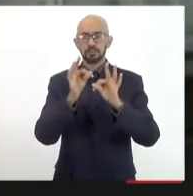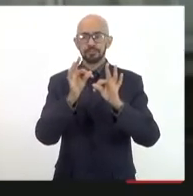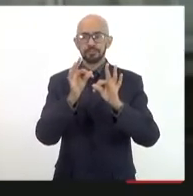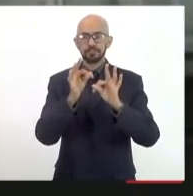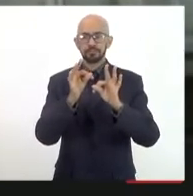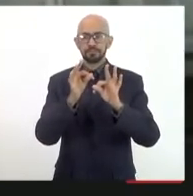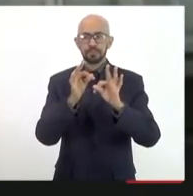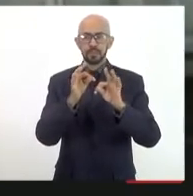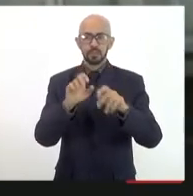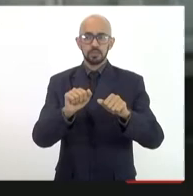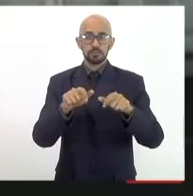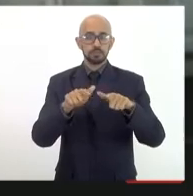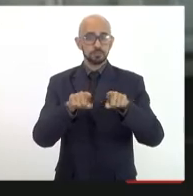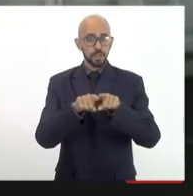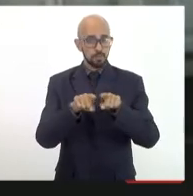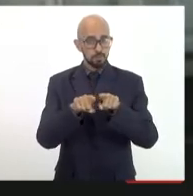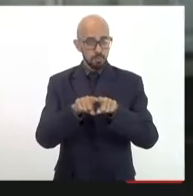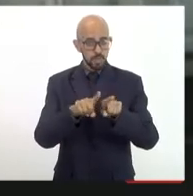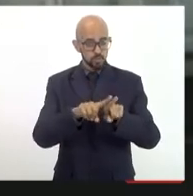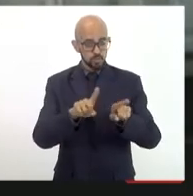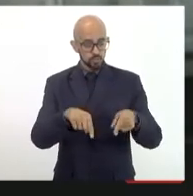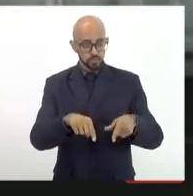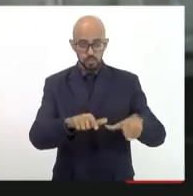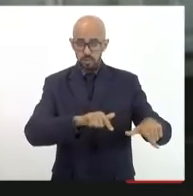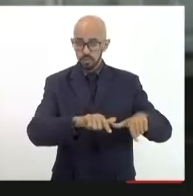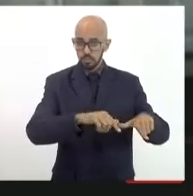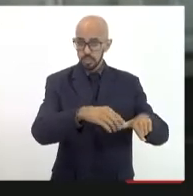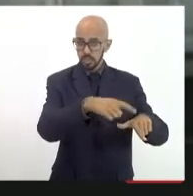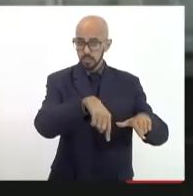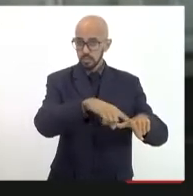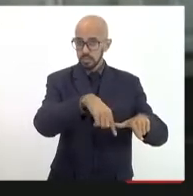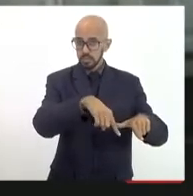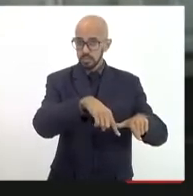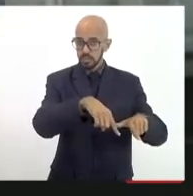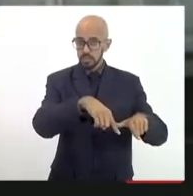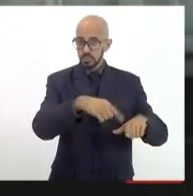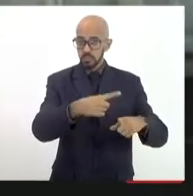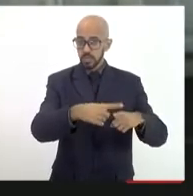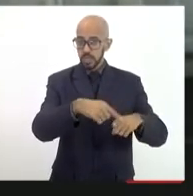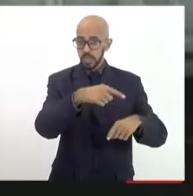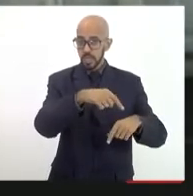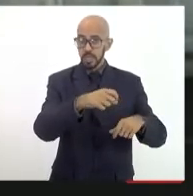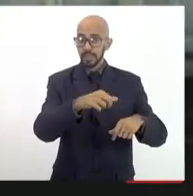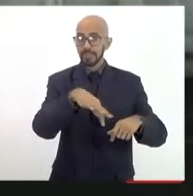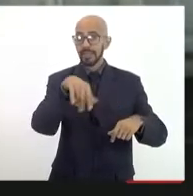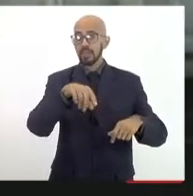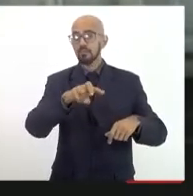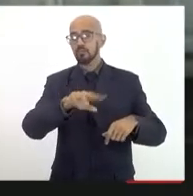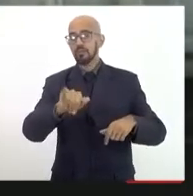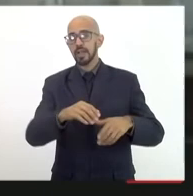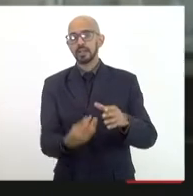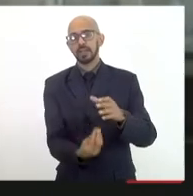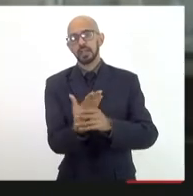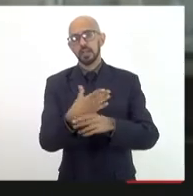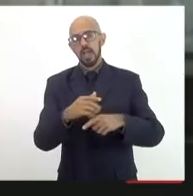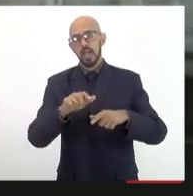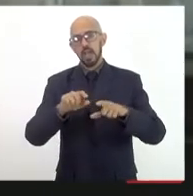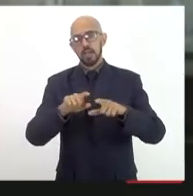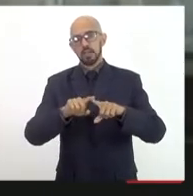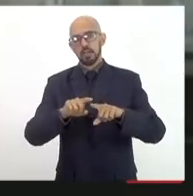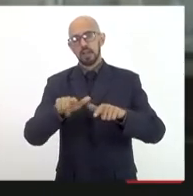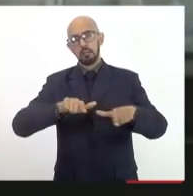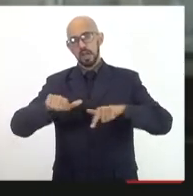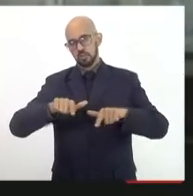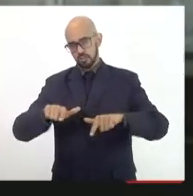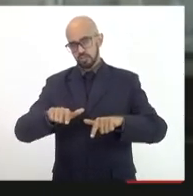e dos trabalhadores, você acha que é muito importante, de quem vai se gerar emprego e renda. Eu acho que é importante, essas instâncias